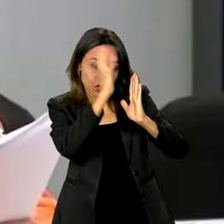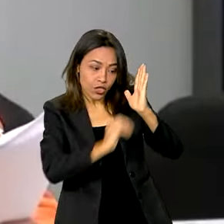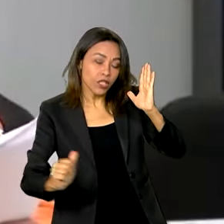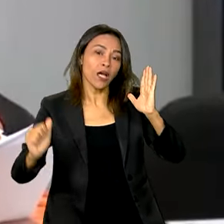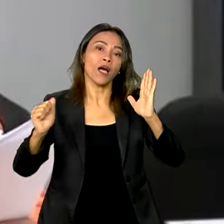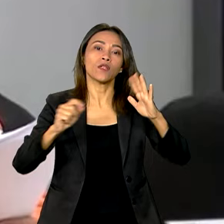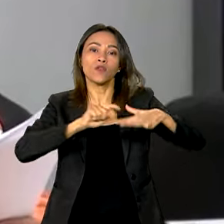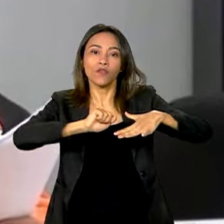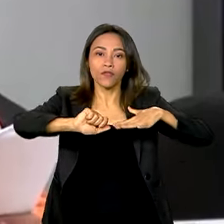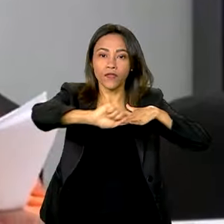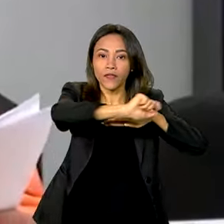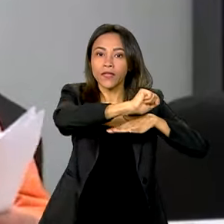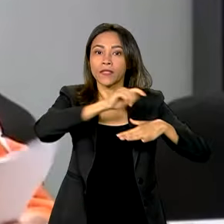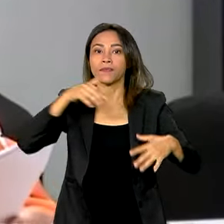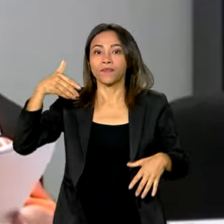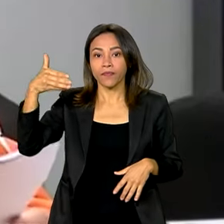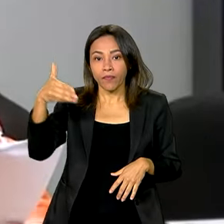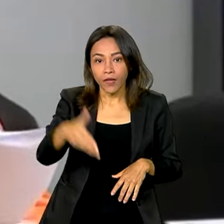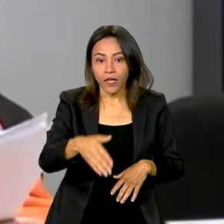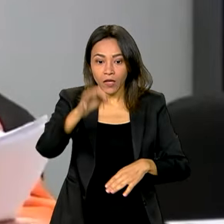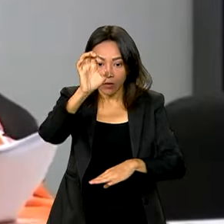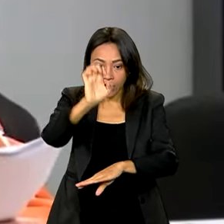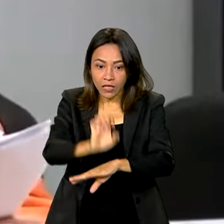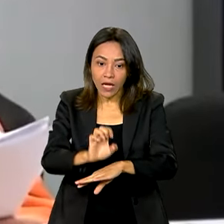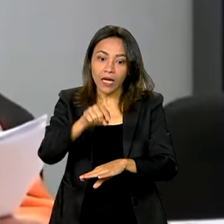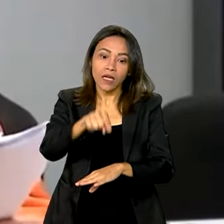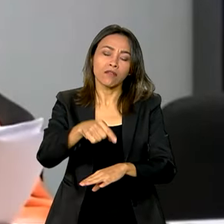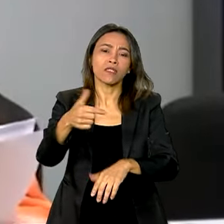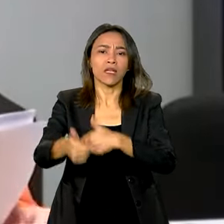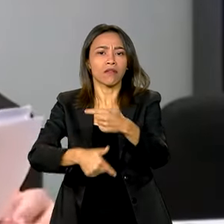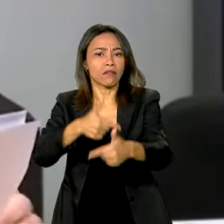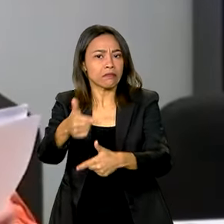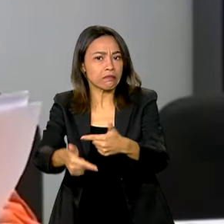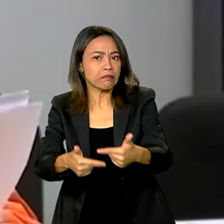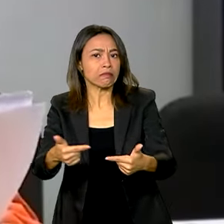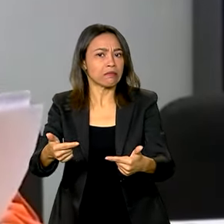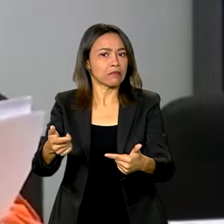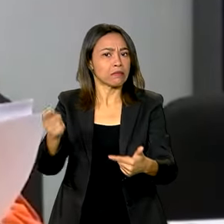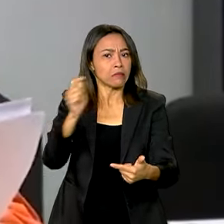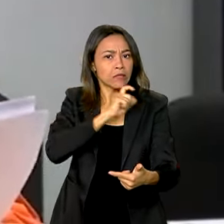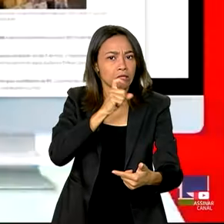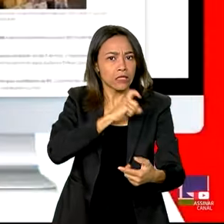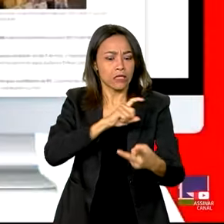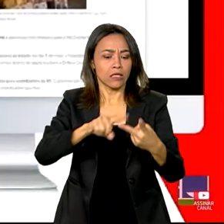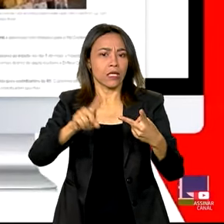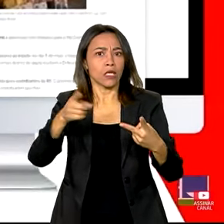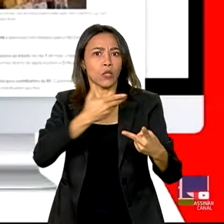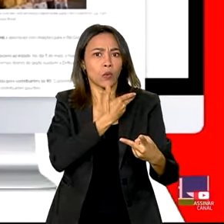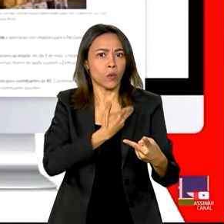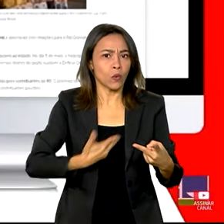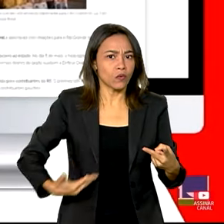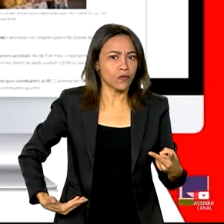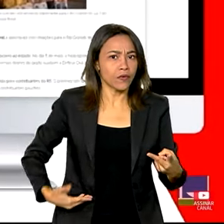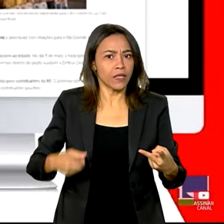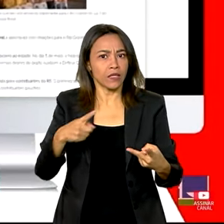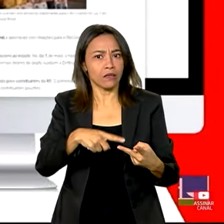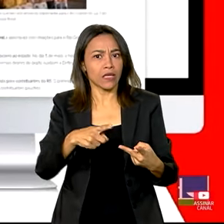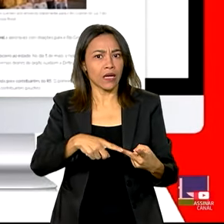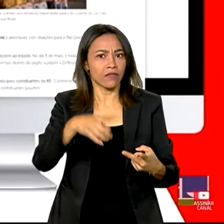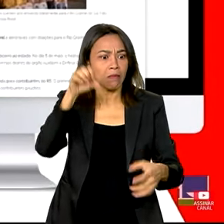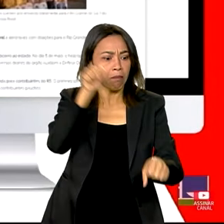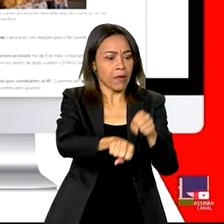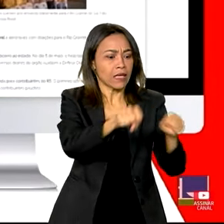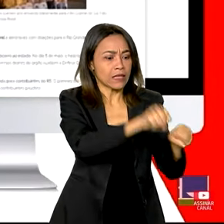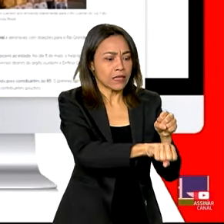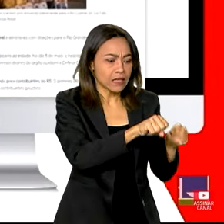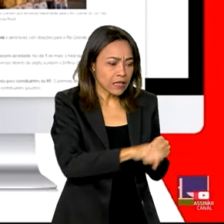dizia que os tempos de distribuição de passo-fundo estavam estocando ações. Era mentira também que o governo estava promovendo eutanásia em animais para reduzir